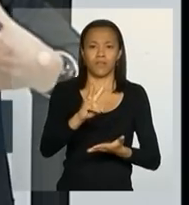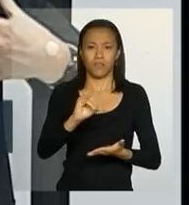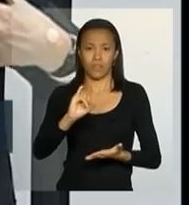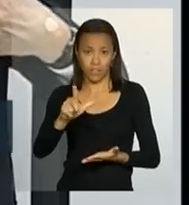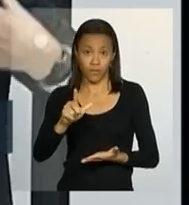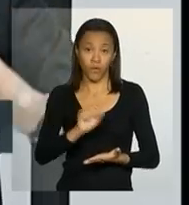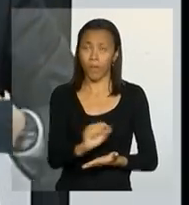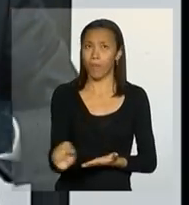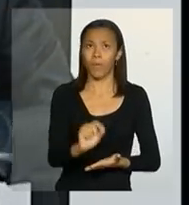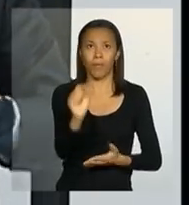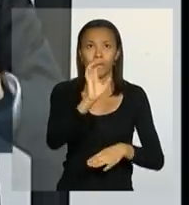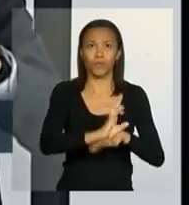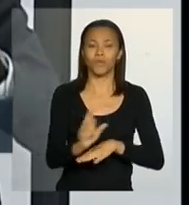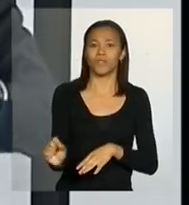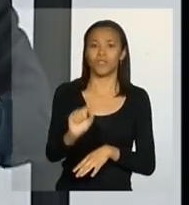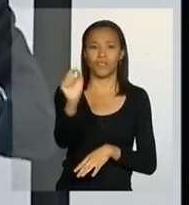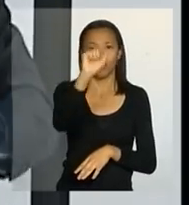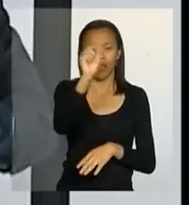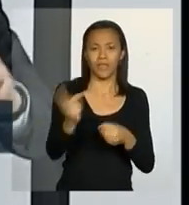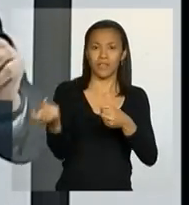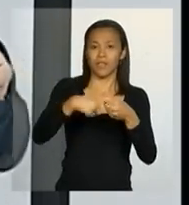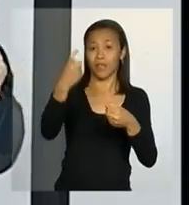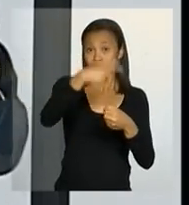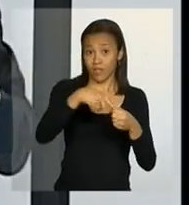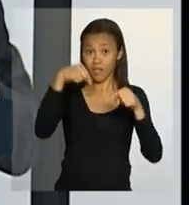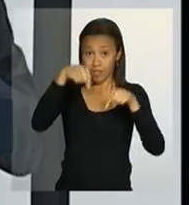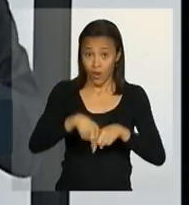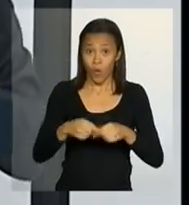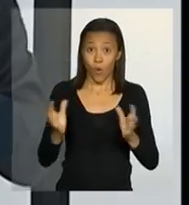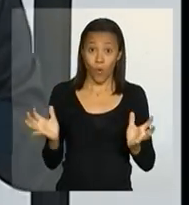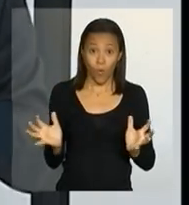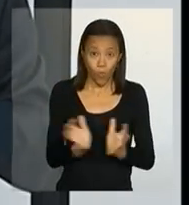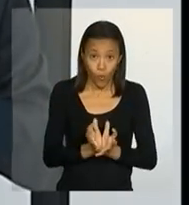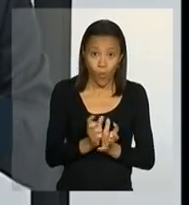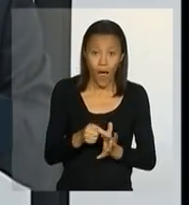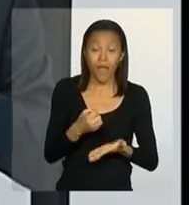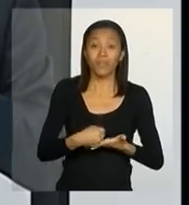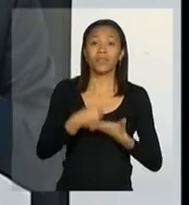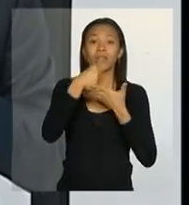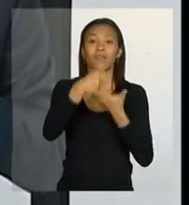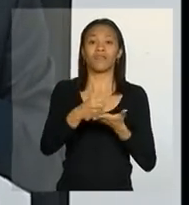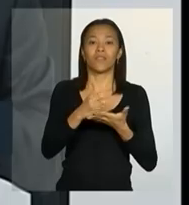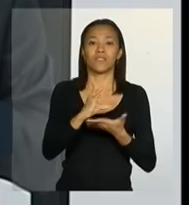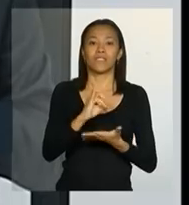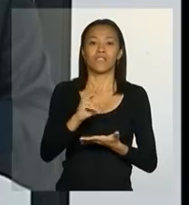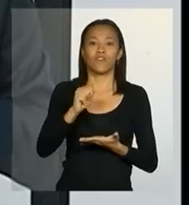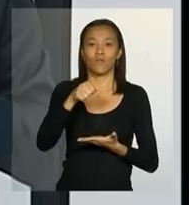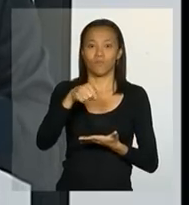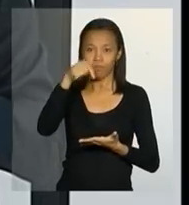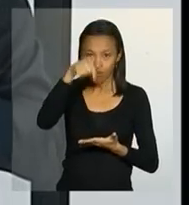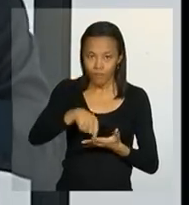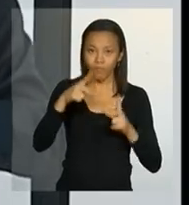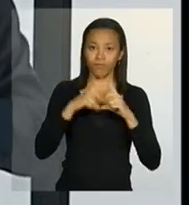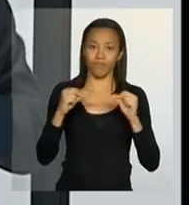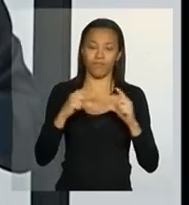Estados e essa integração com a Defesa Civil Nacional. Eu acho que essa é uma saída que vai ajudar muito, se precisar de o Congresso